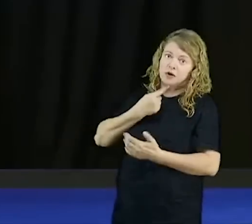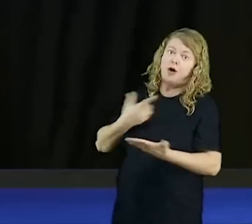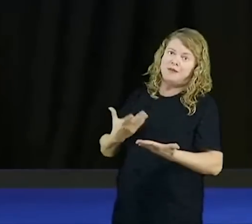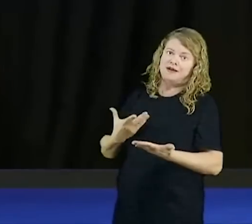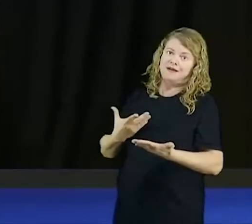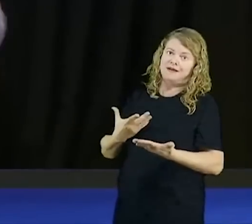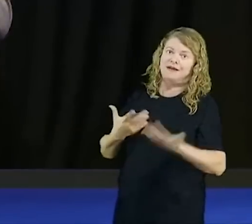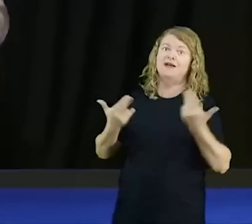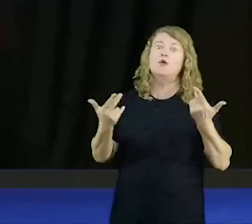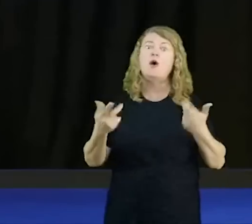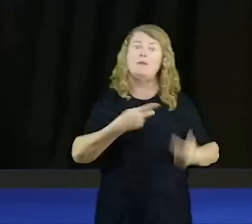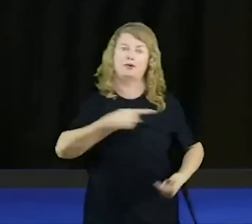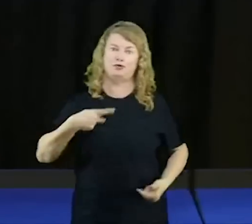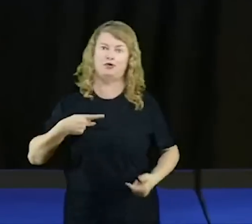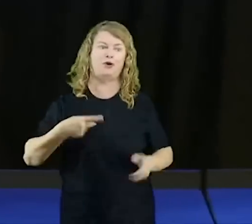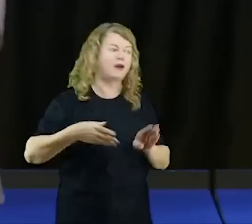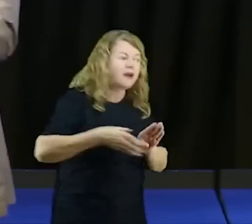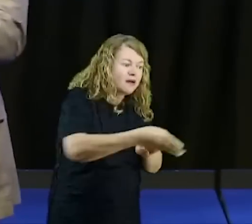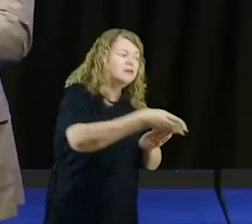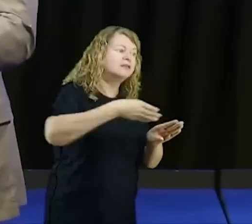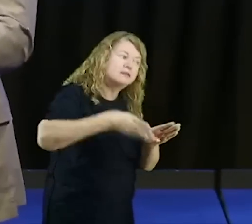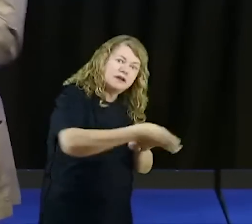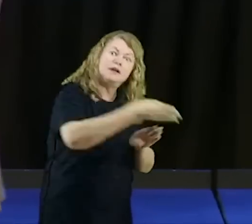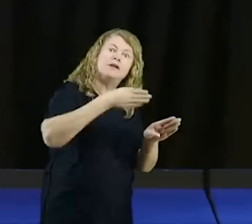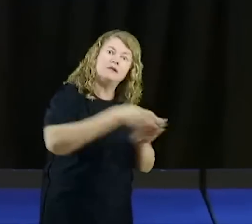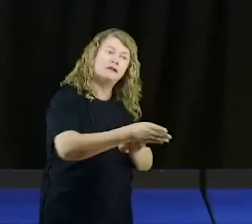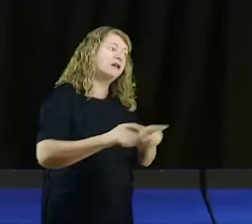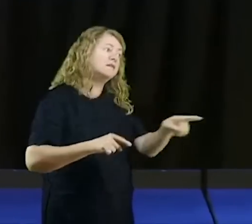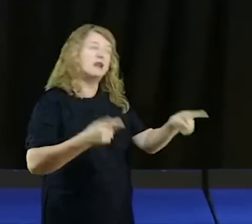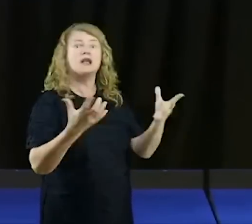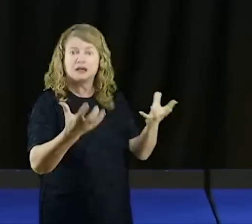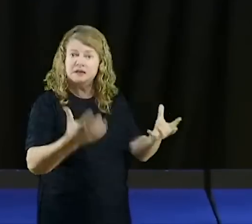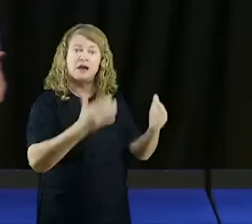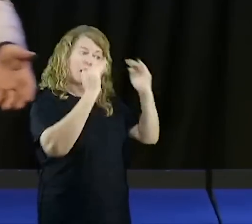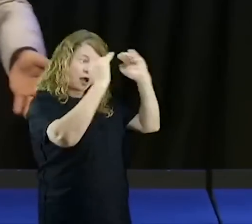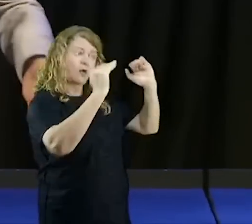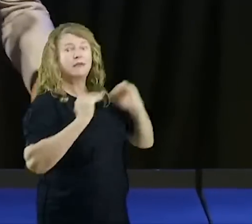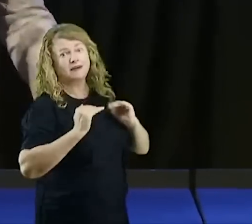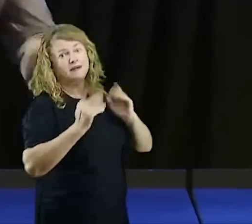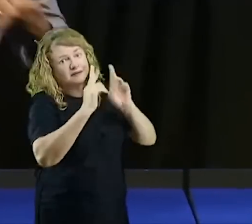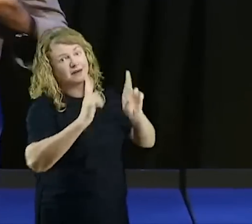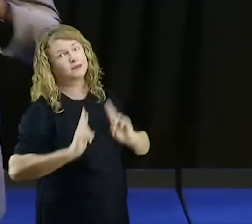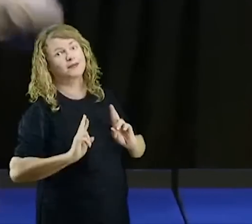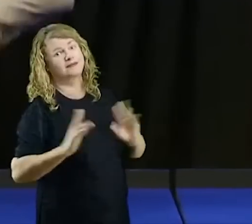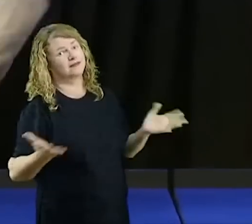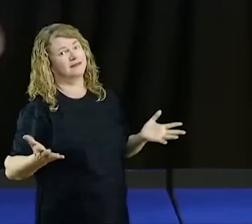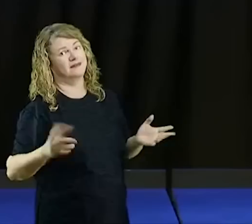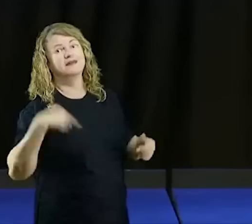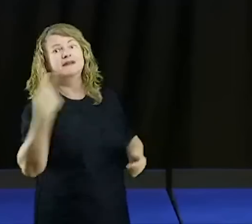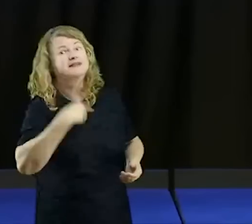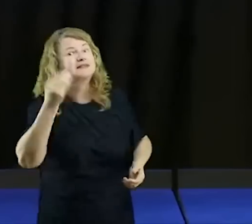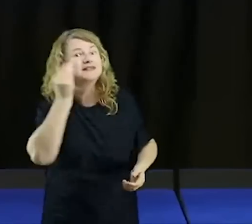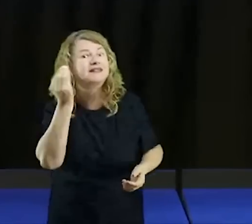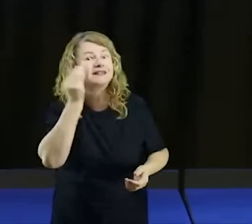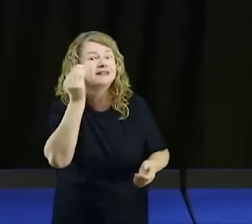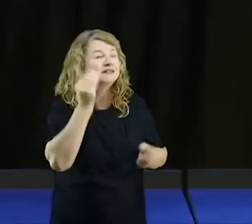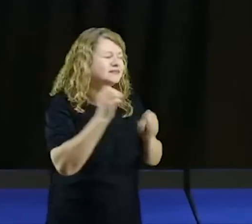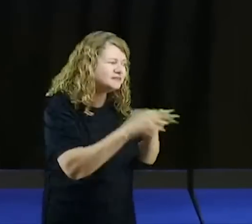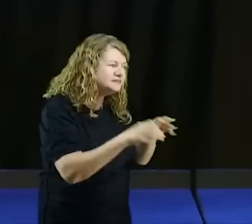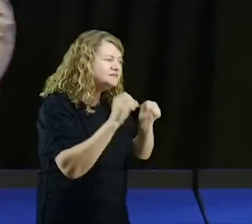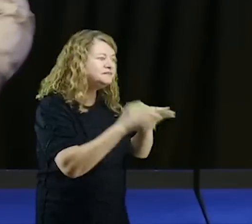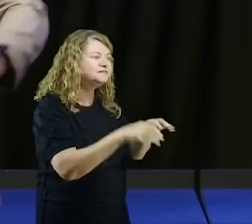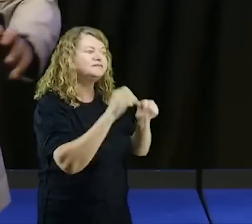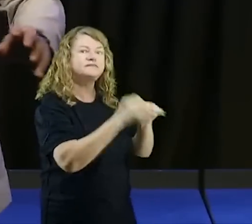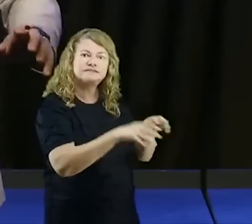sentido de ensinar ele os princípios que atraem Deus, que não expulsam o Senhor.